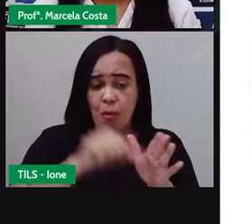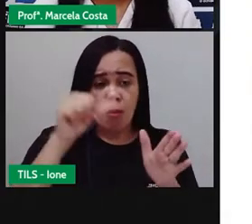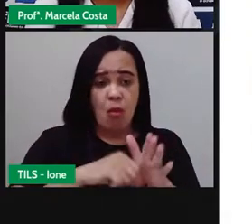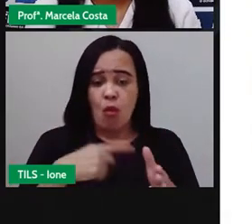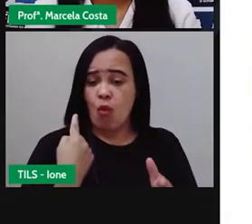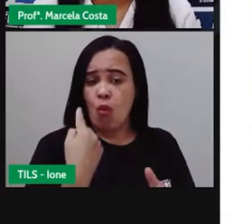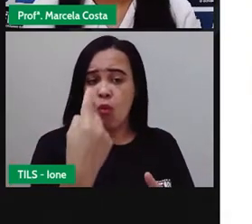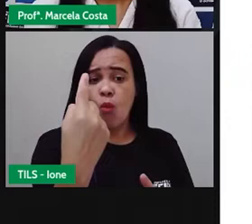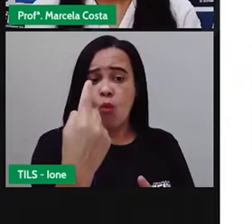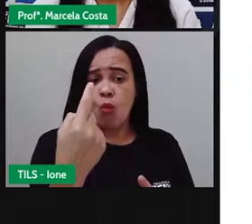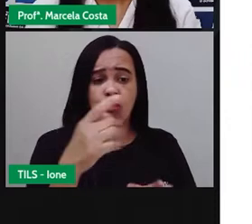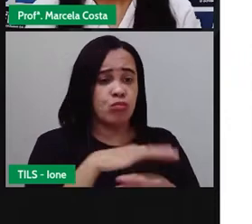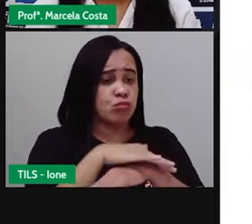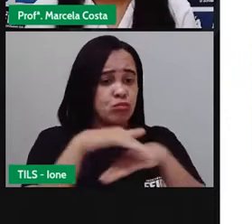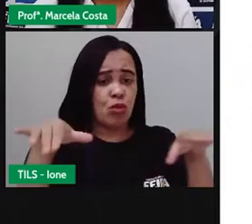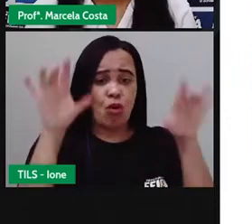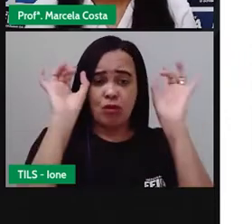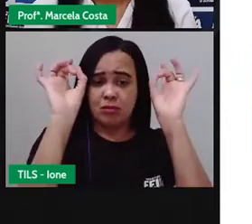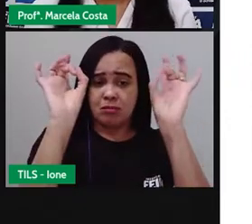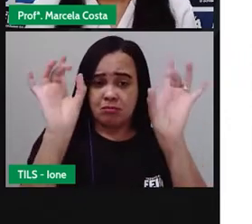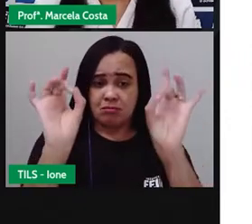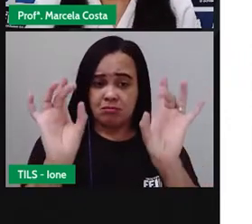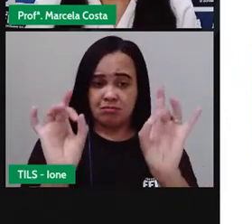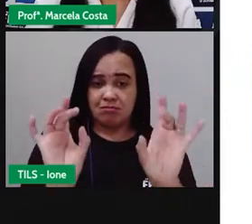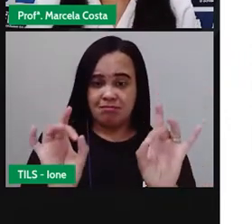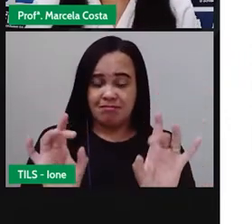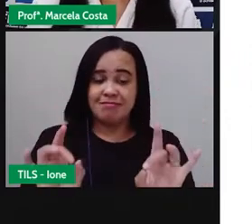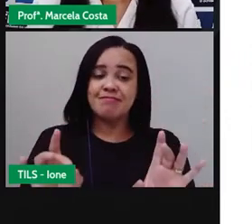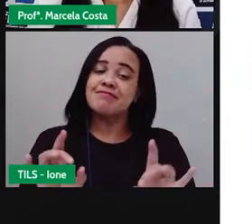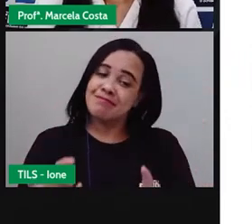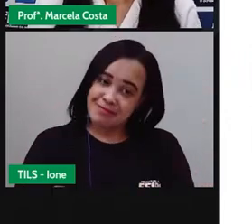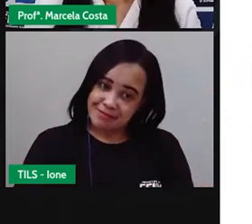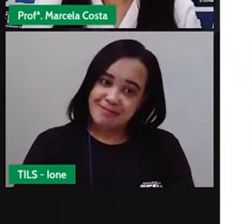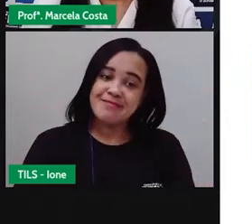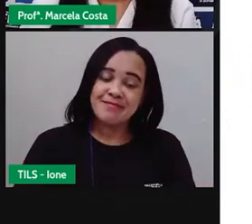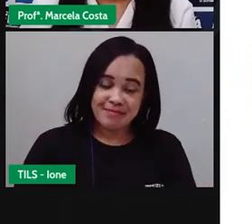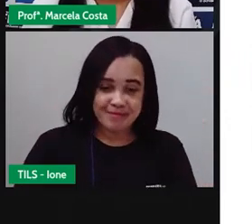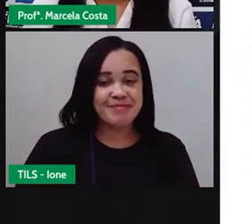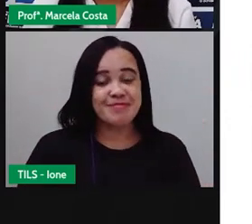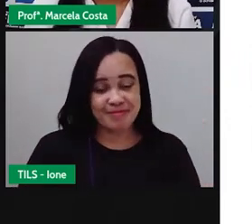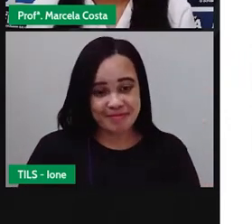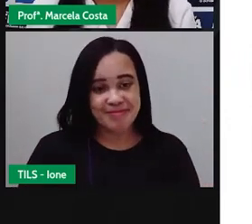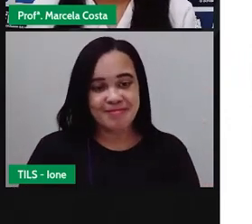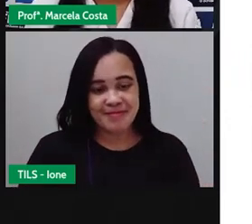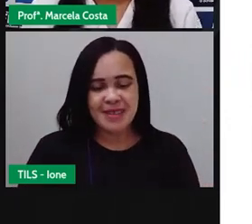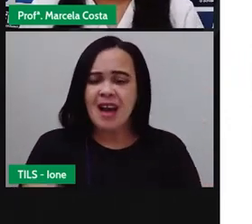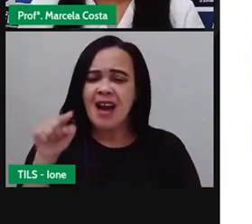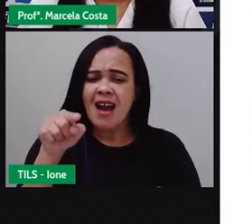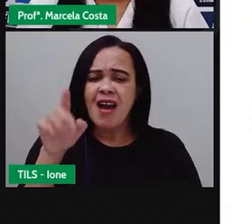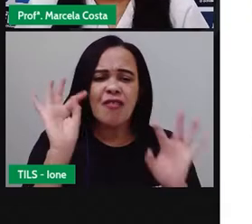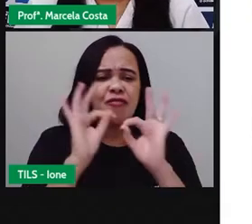única, especial. aí na sua família,